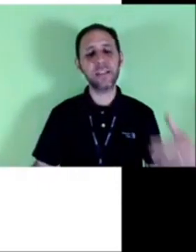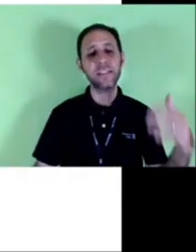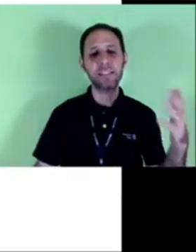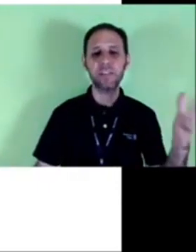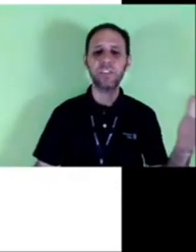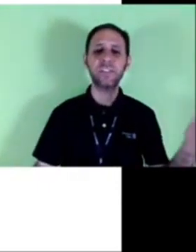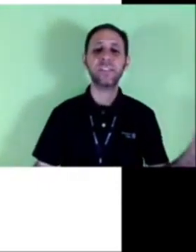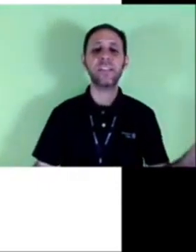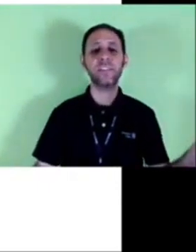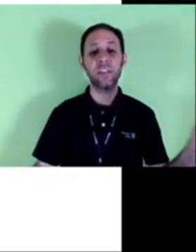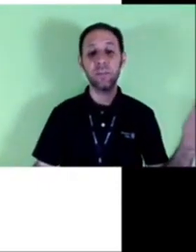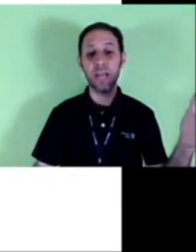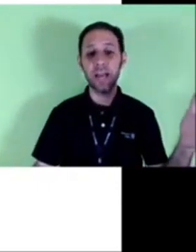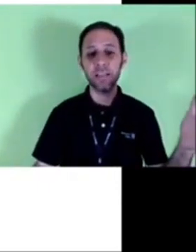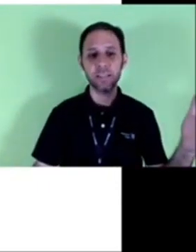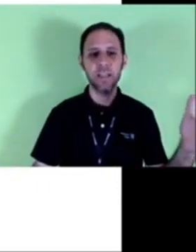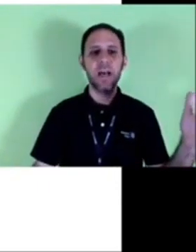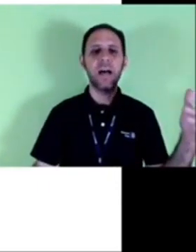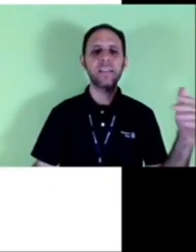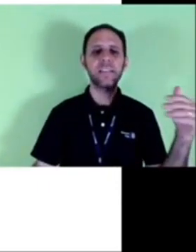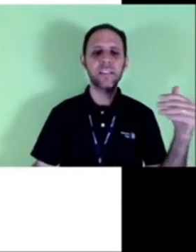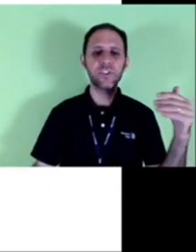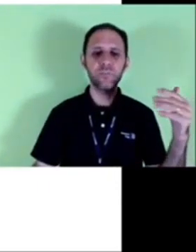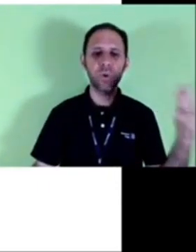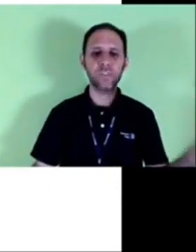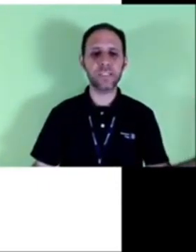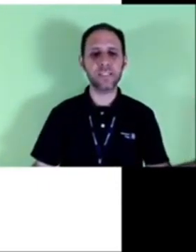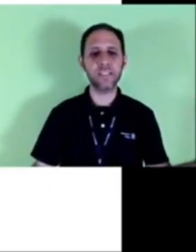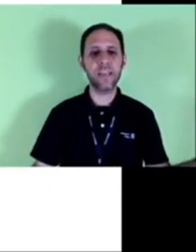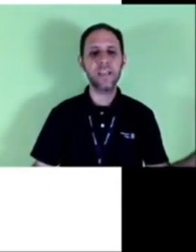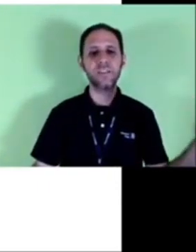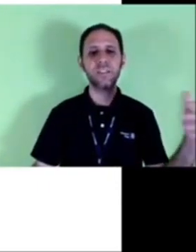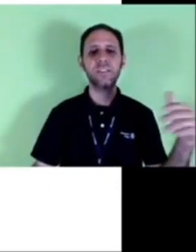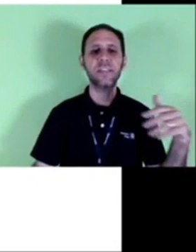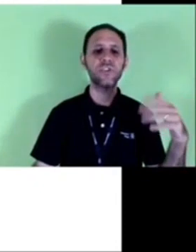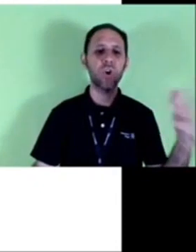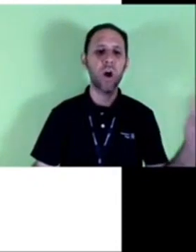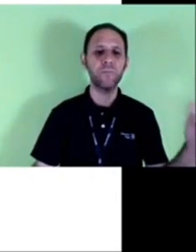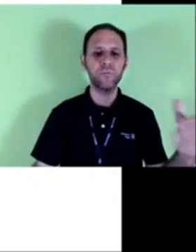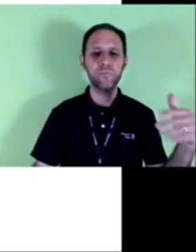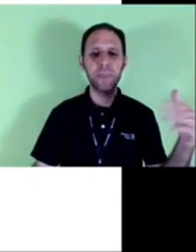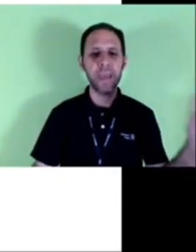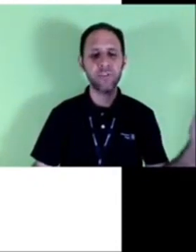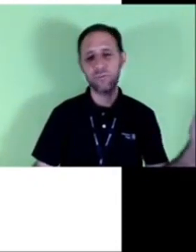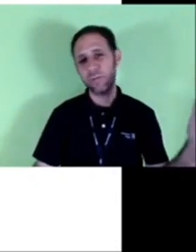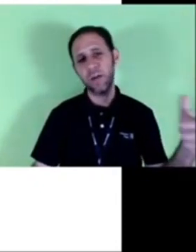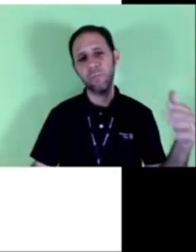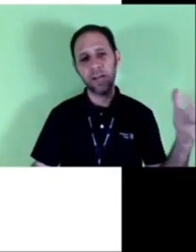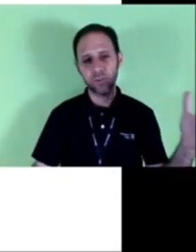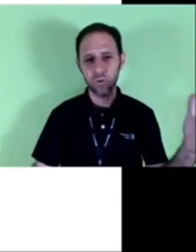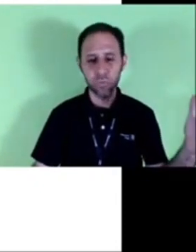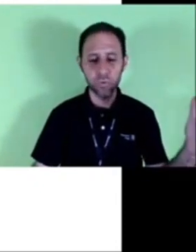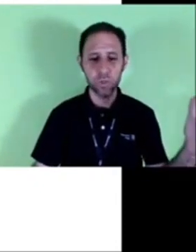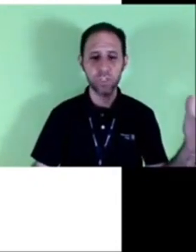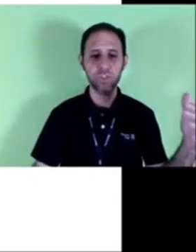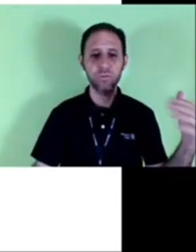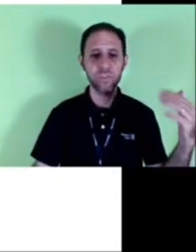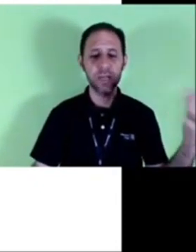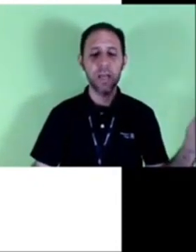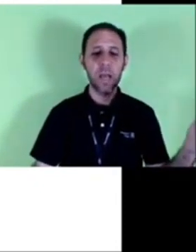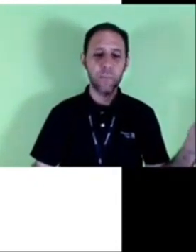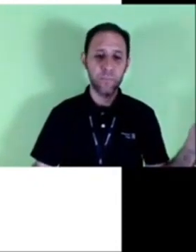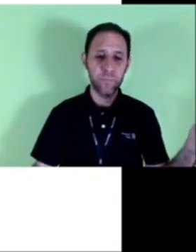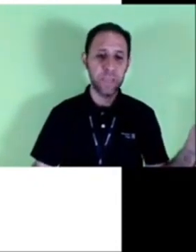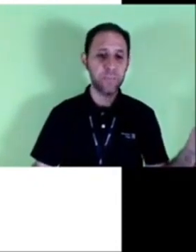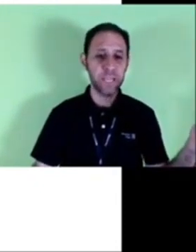atestado de antecedentes criminais atestado de bons antecedentes atestado de óbito médico que é o mais comum quando a gente